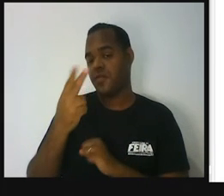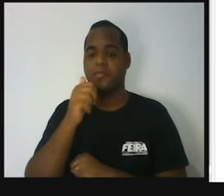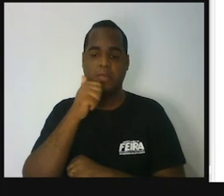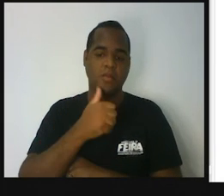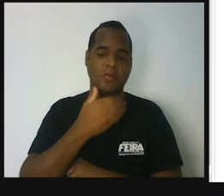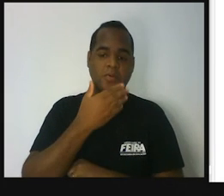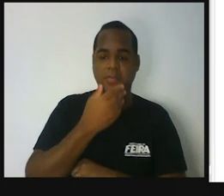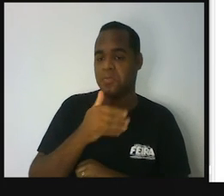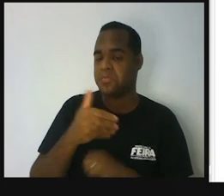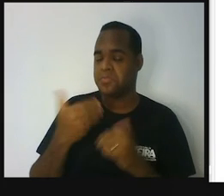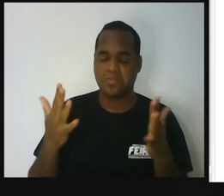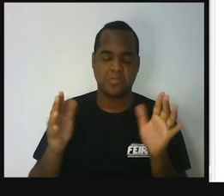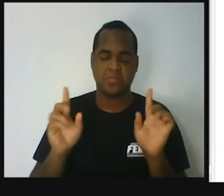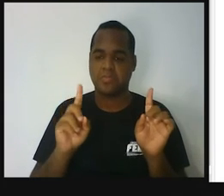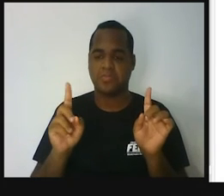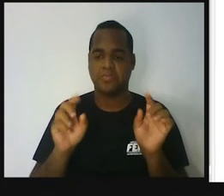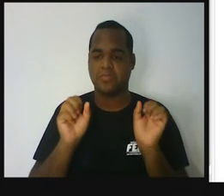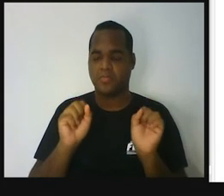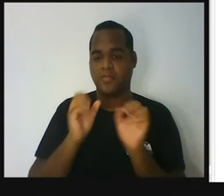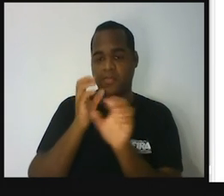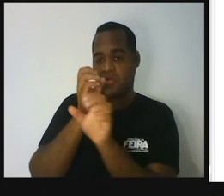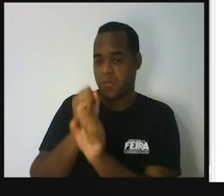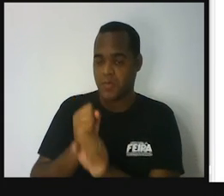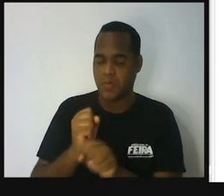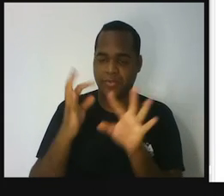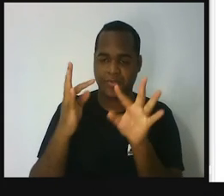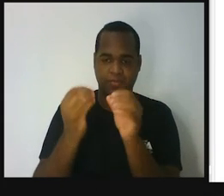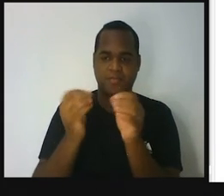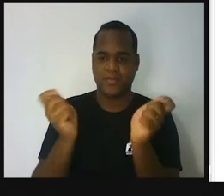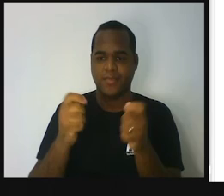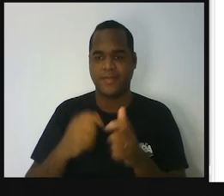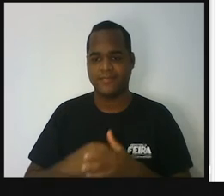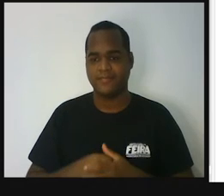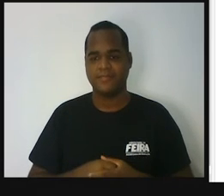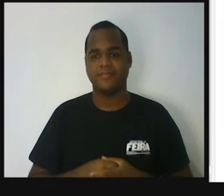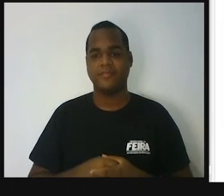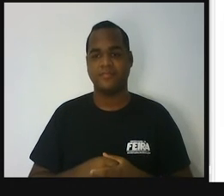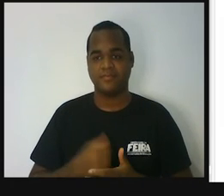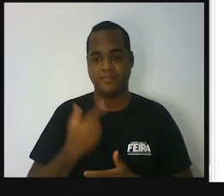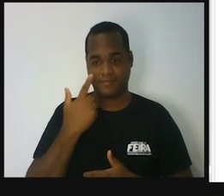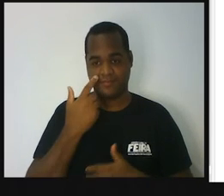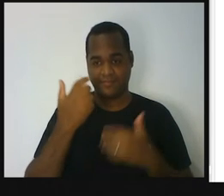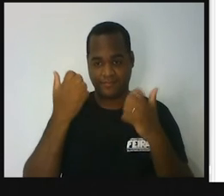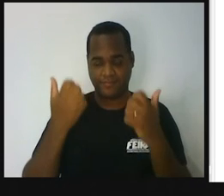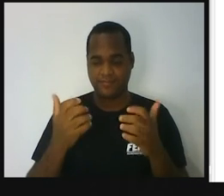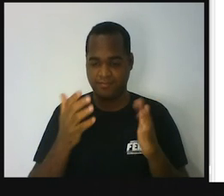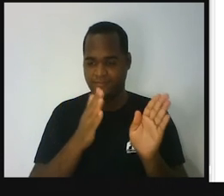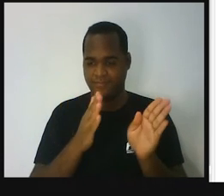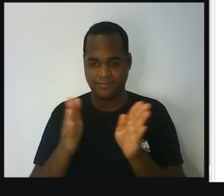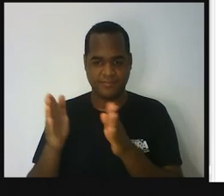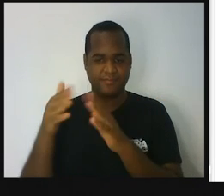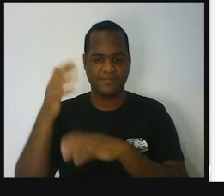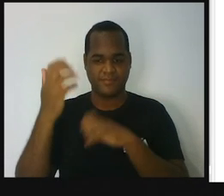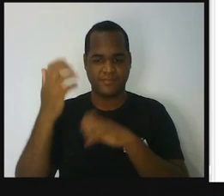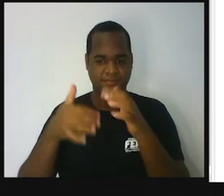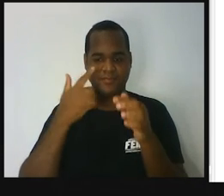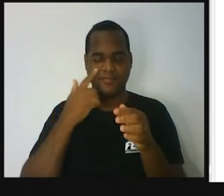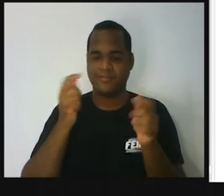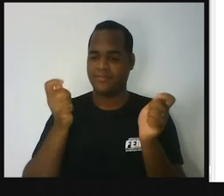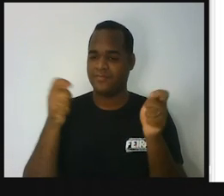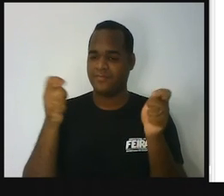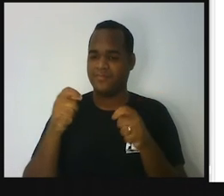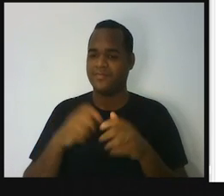nasce menina. É o total de possibilidades. Certo? E como a gente viu ali, é só a gente escrever